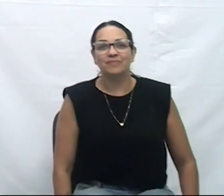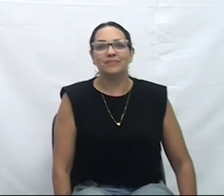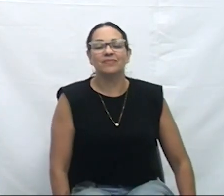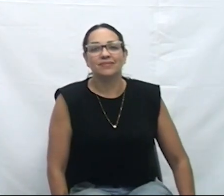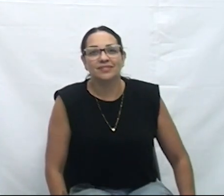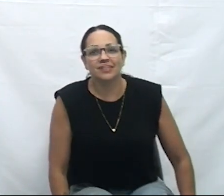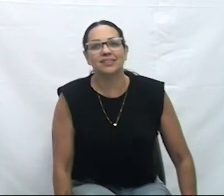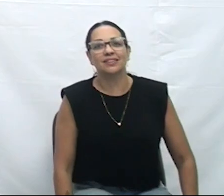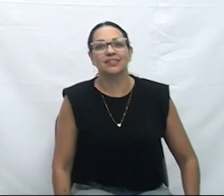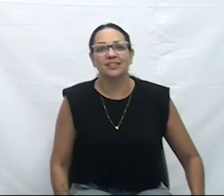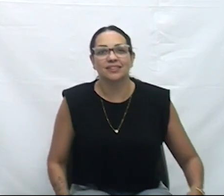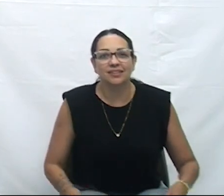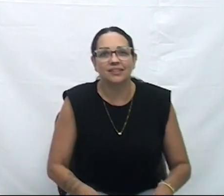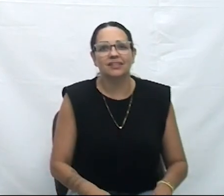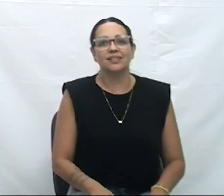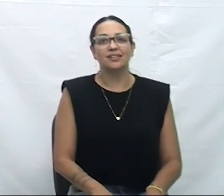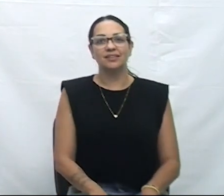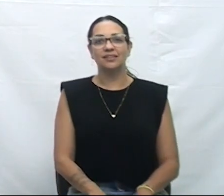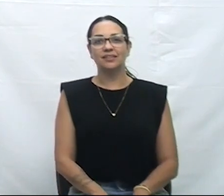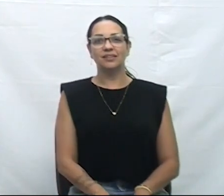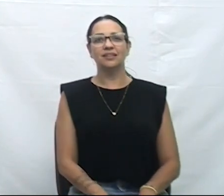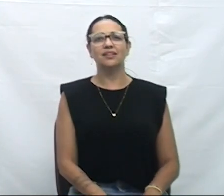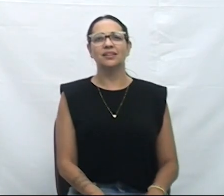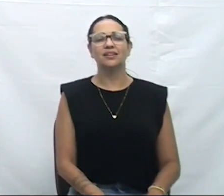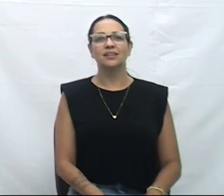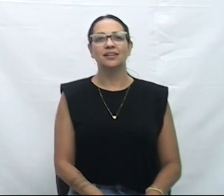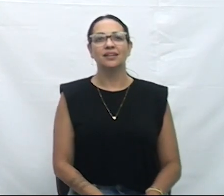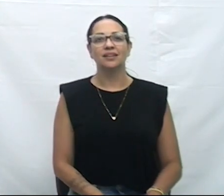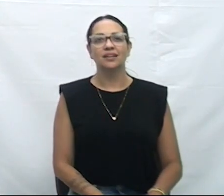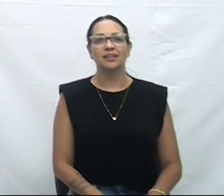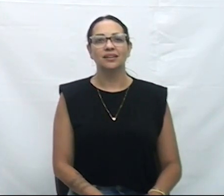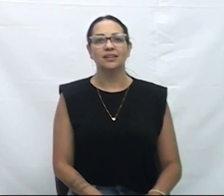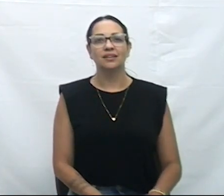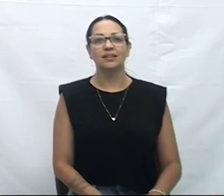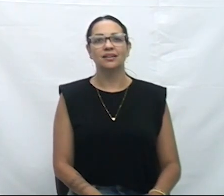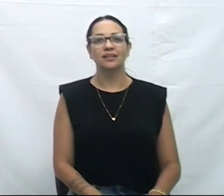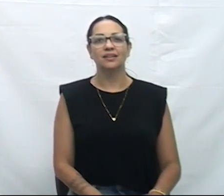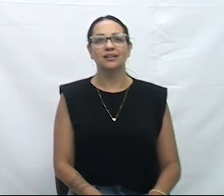já está pronto aqui. Melhor nós... Votação está liberada.